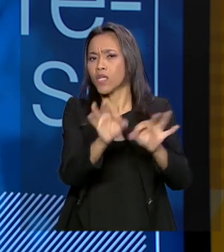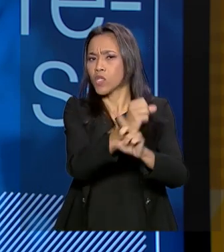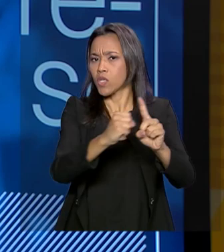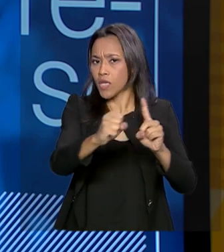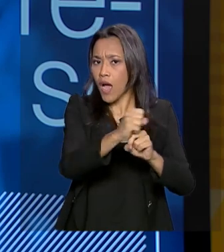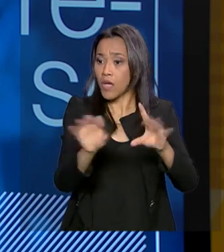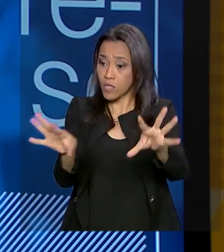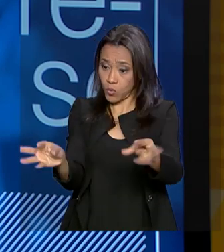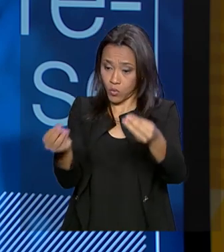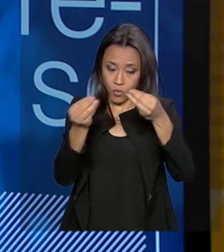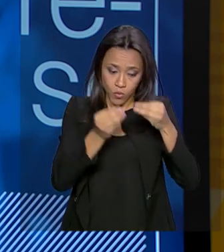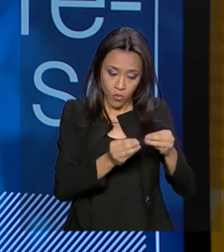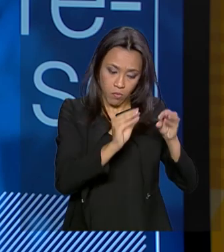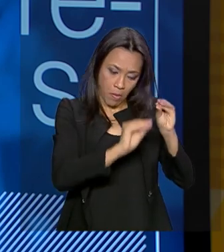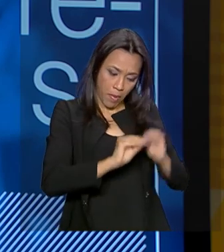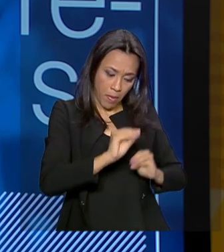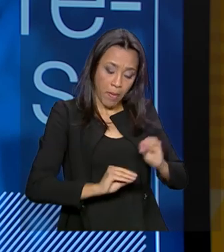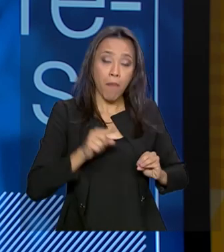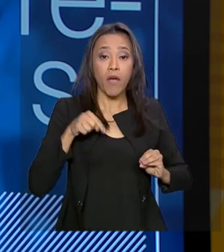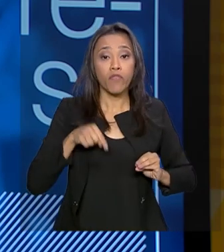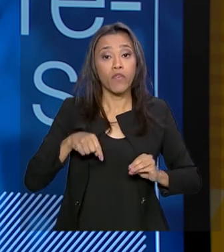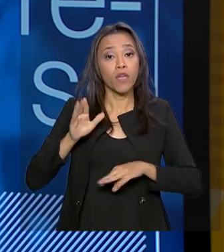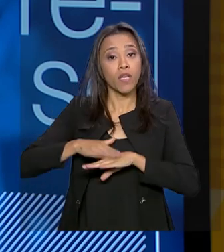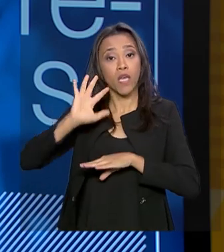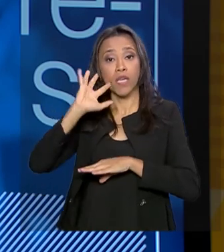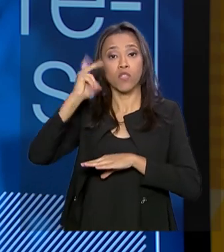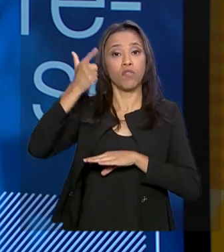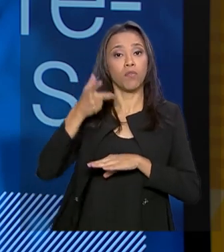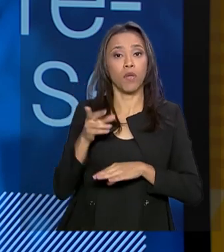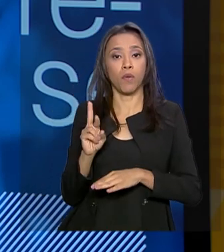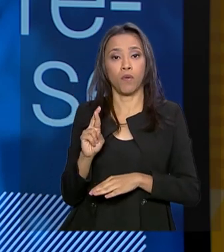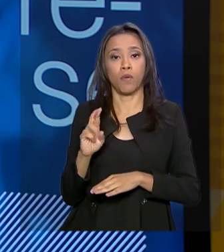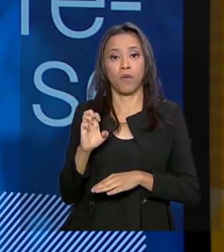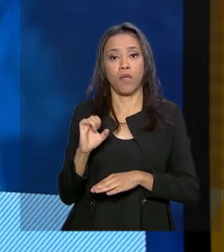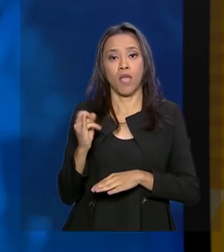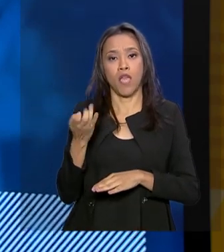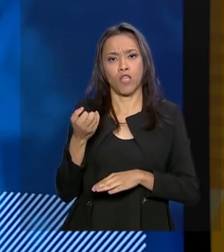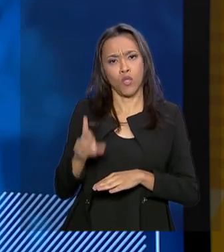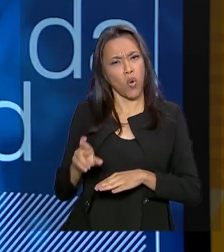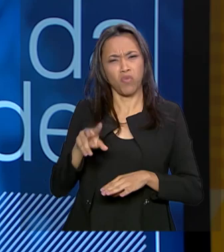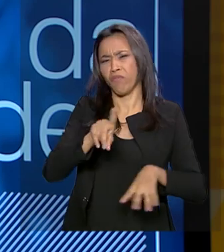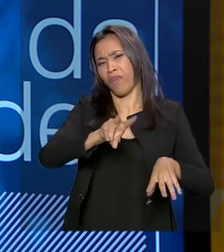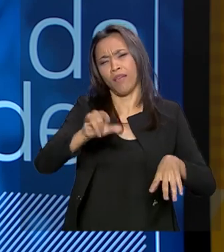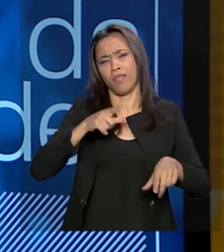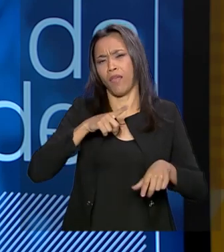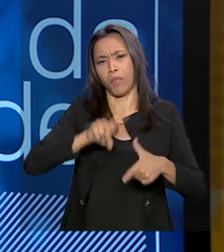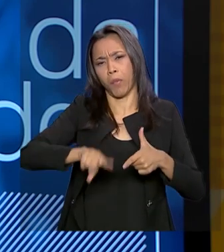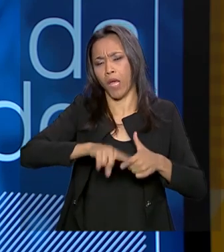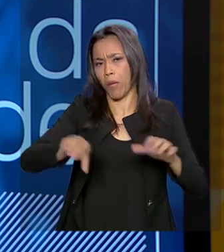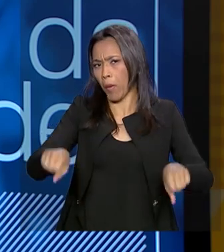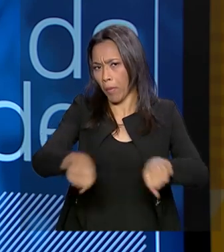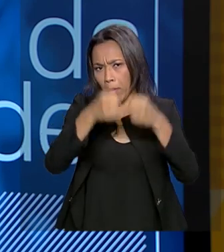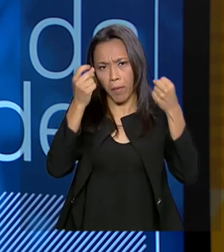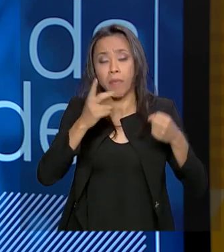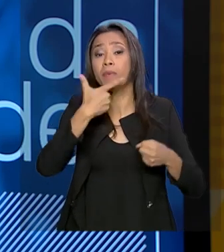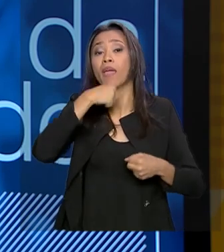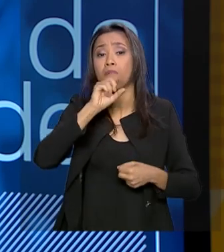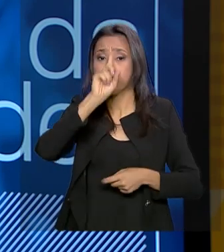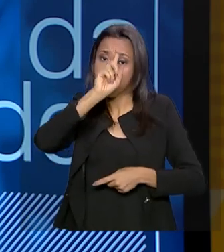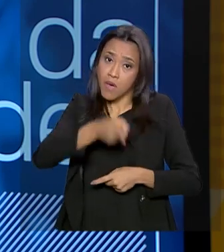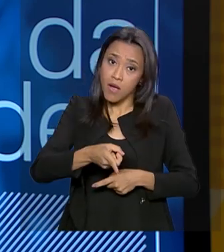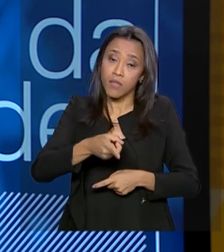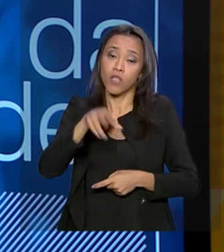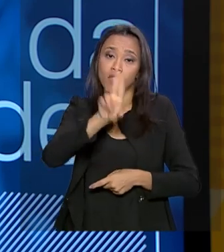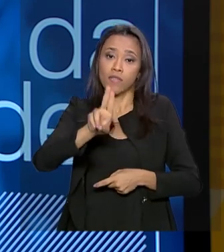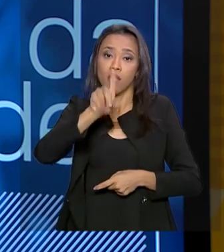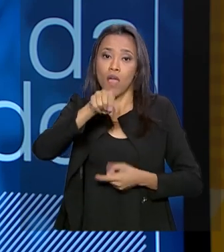reitores determinarem. Então, não há que se falar em quebra de autonomia a partir do momento que quem manda nas universidades é o Conselho Superior. Essas